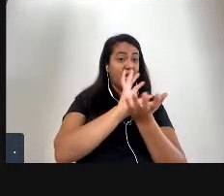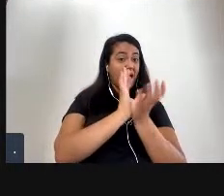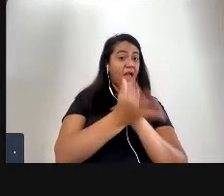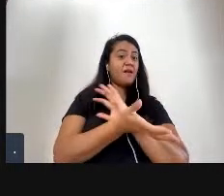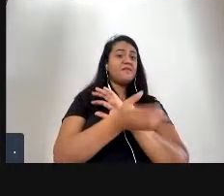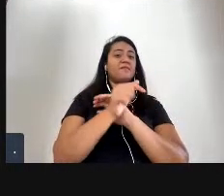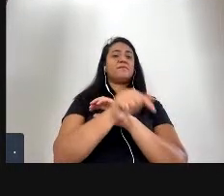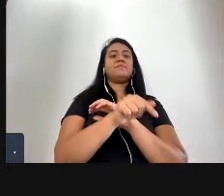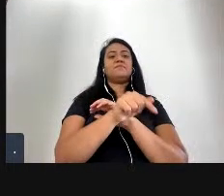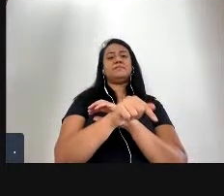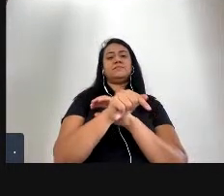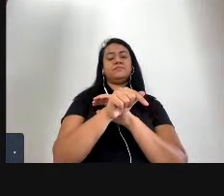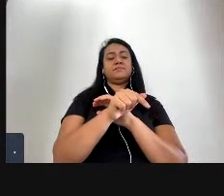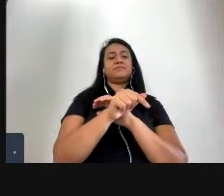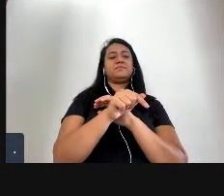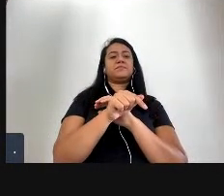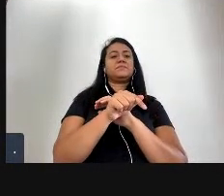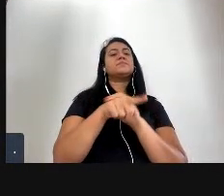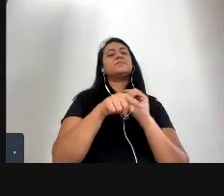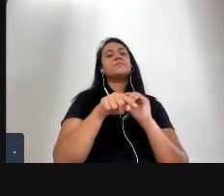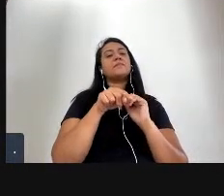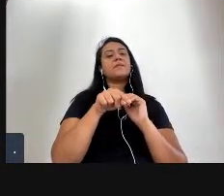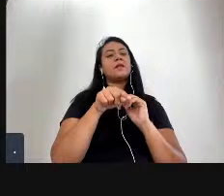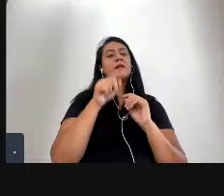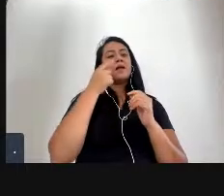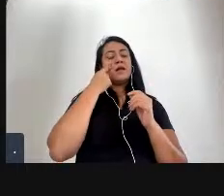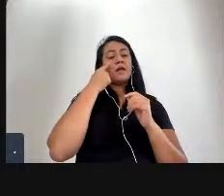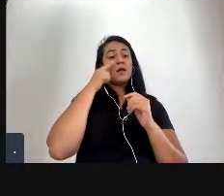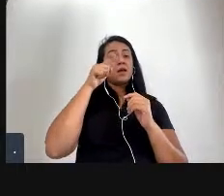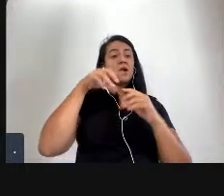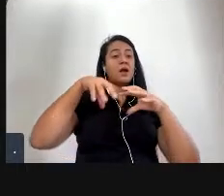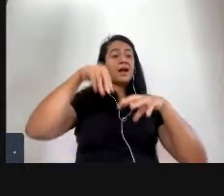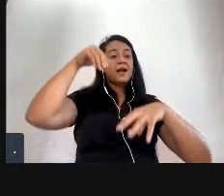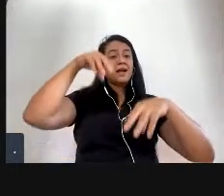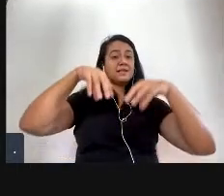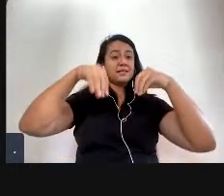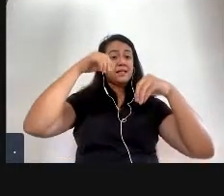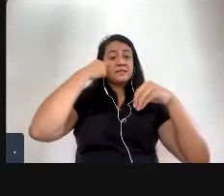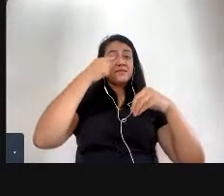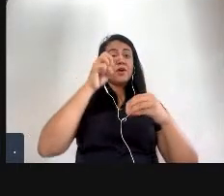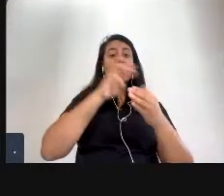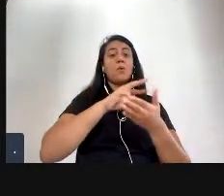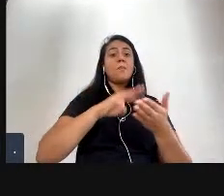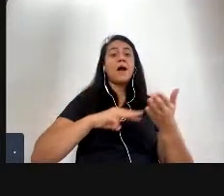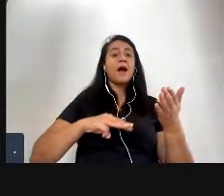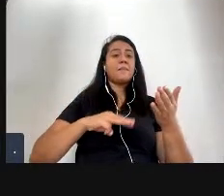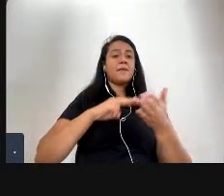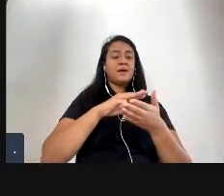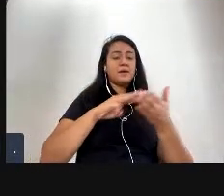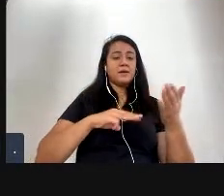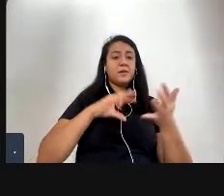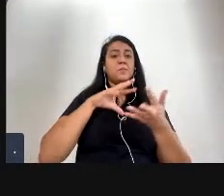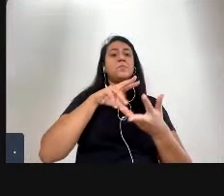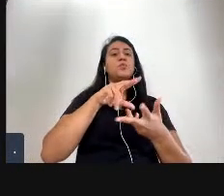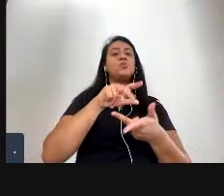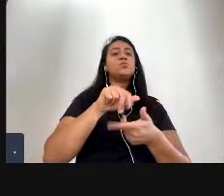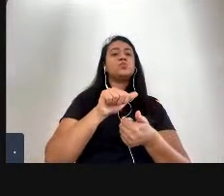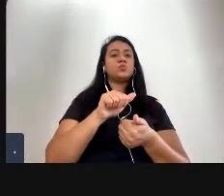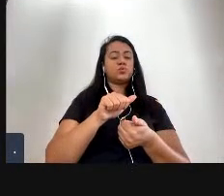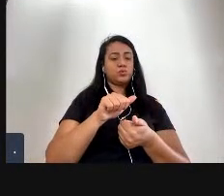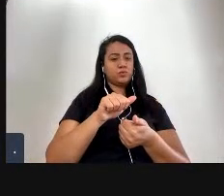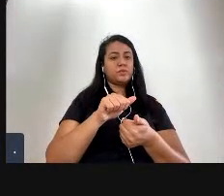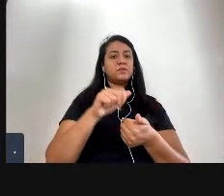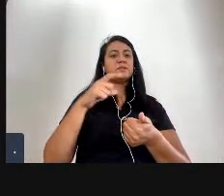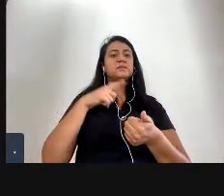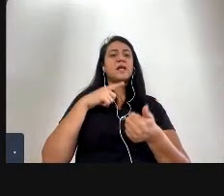num dos cantos do castelo está um mapa mundi onde consta todos os lugares